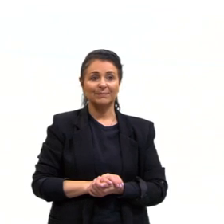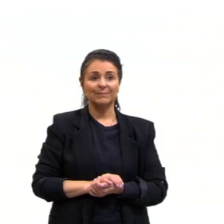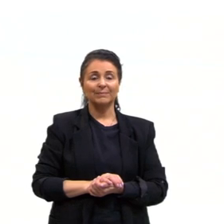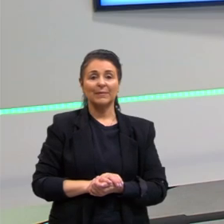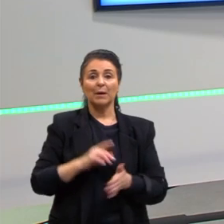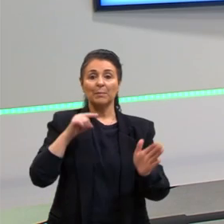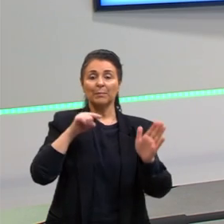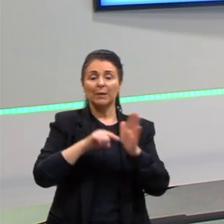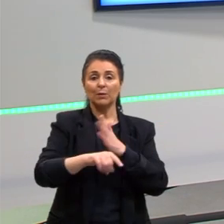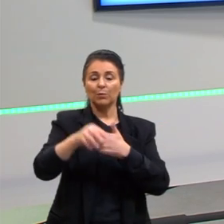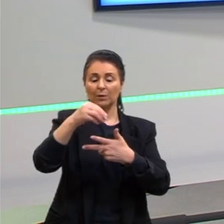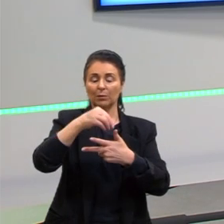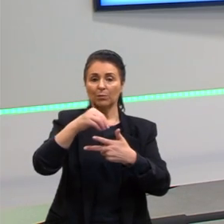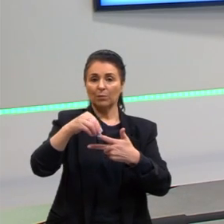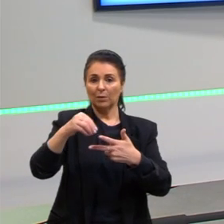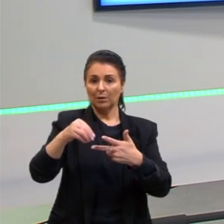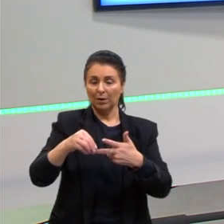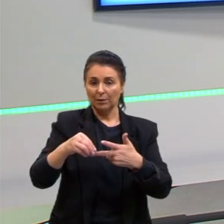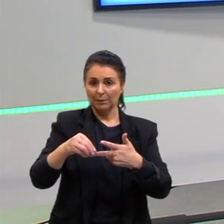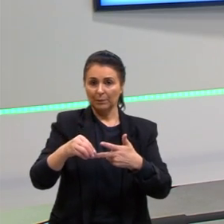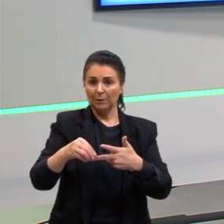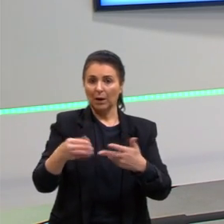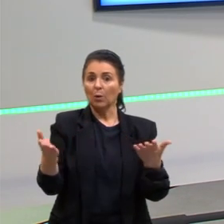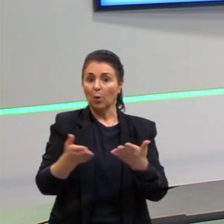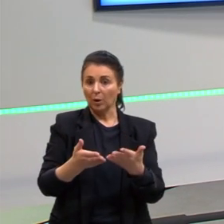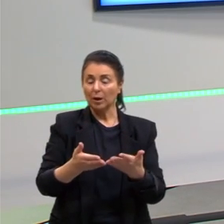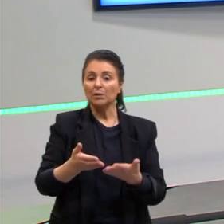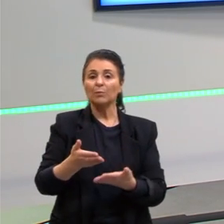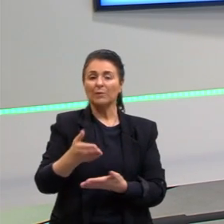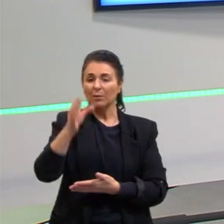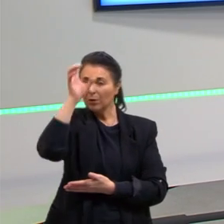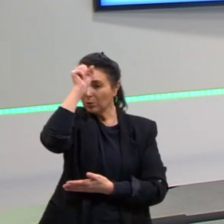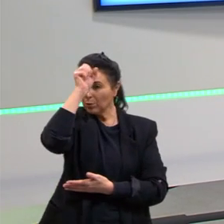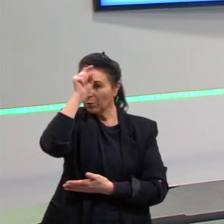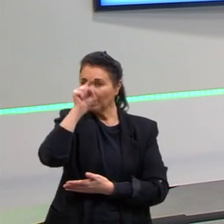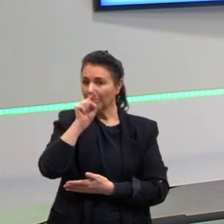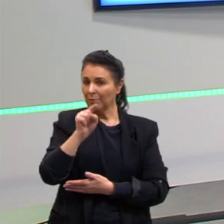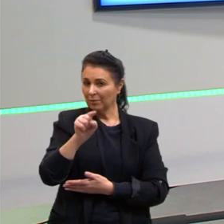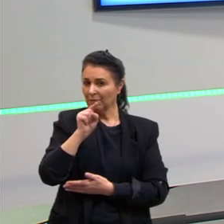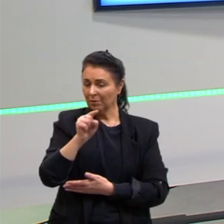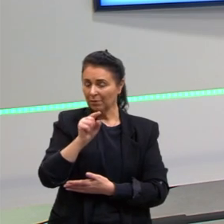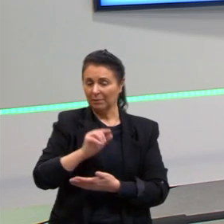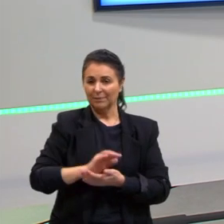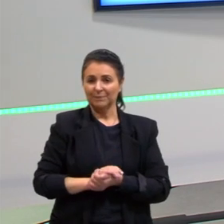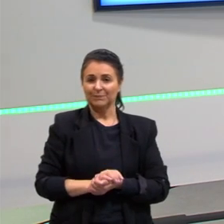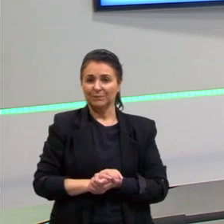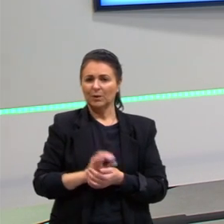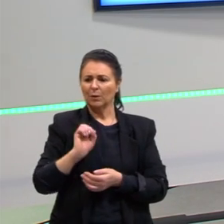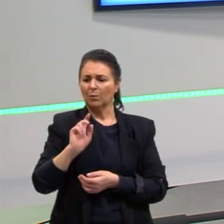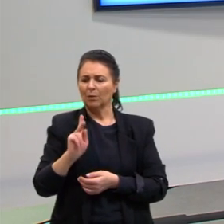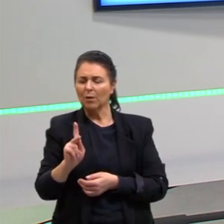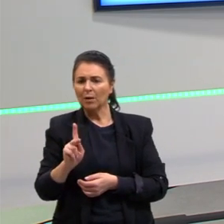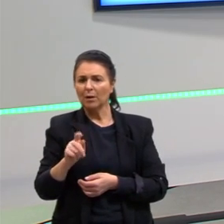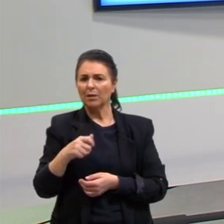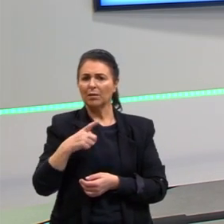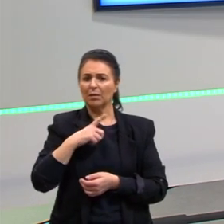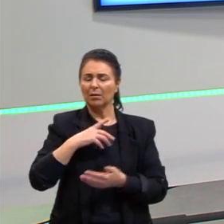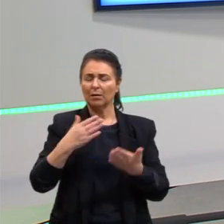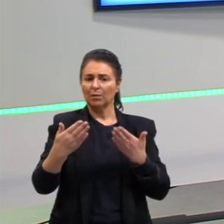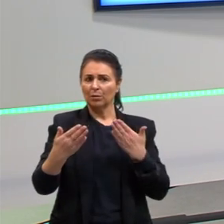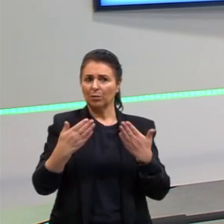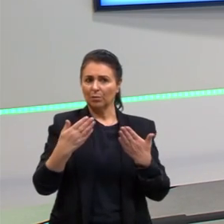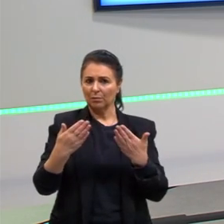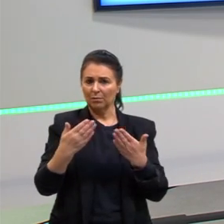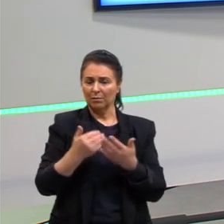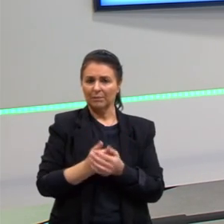Questões do Enem. Vamos fazer uma questão para ver aí como é que ficou a aprendizagem, se está tudo ok, se surgiu dúvida ou não.